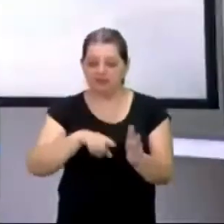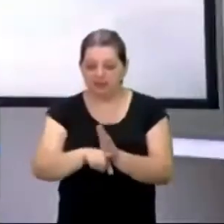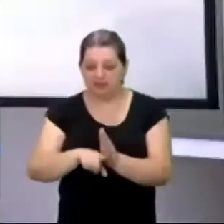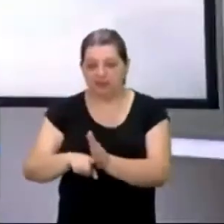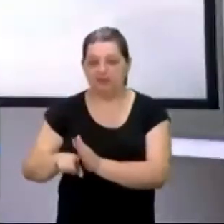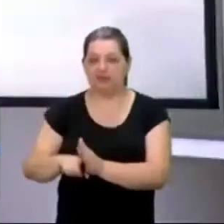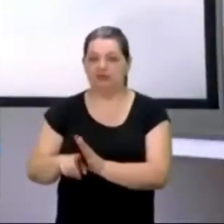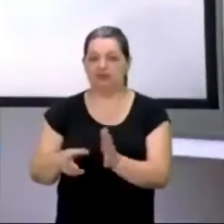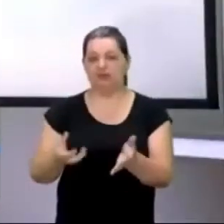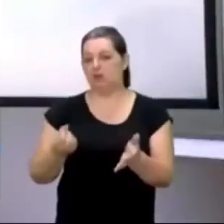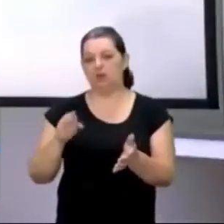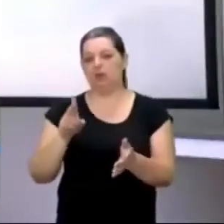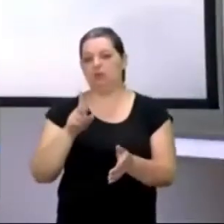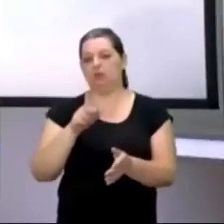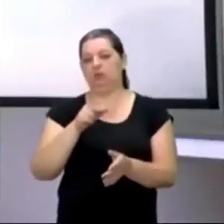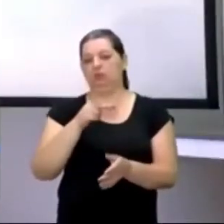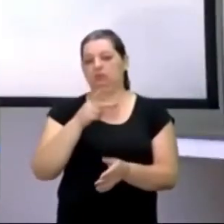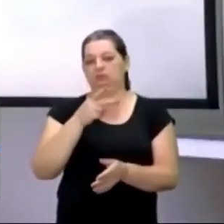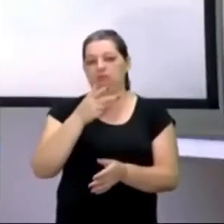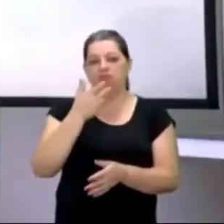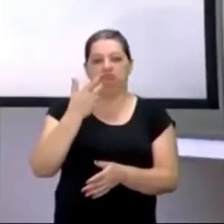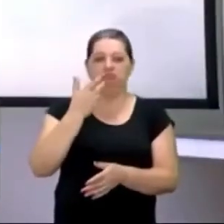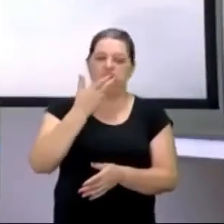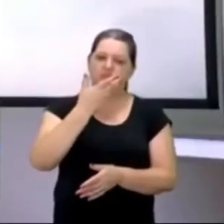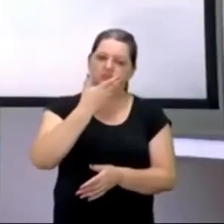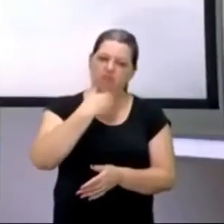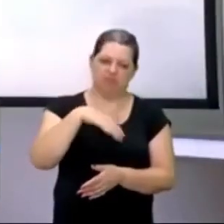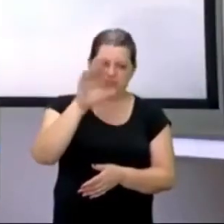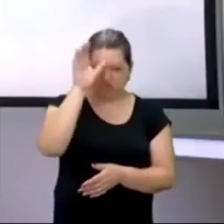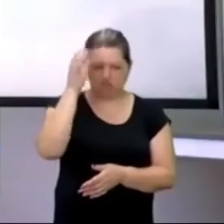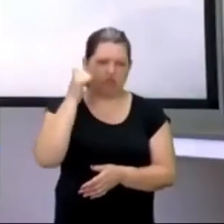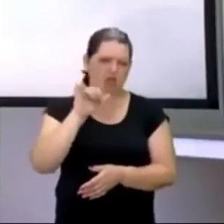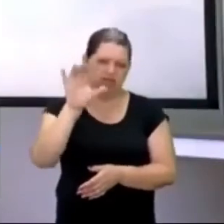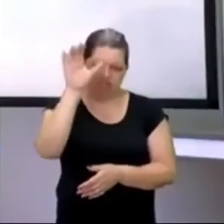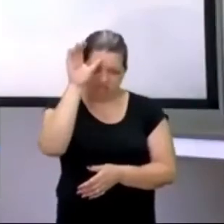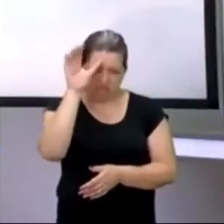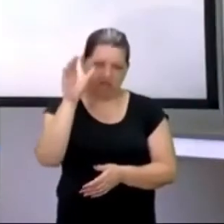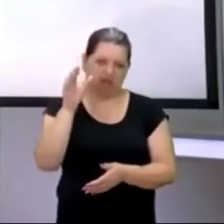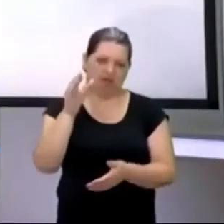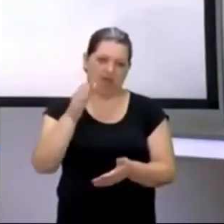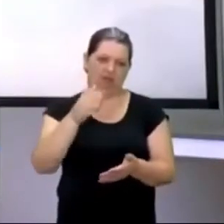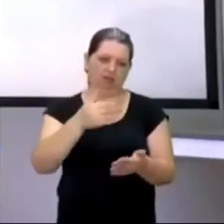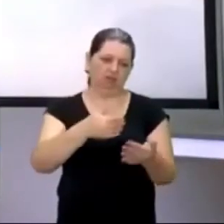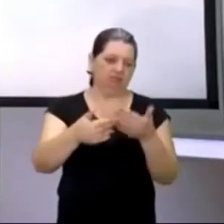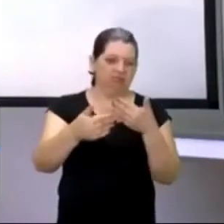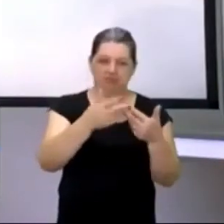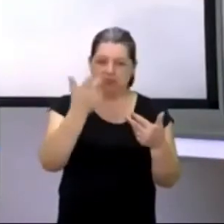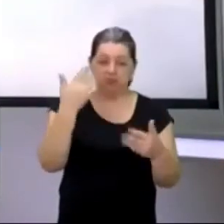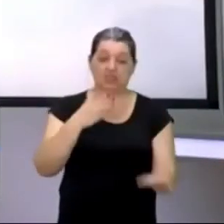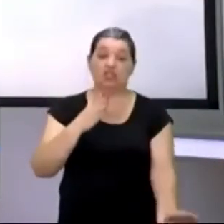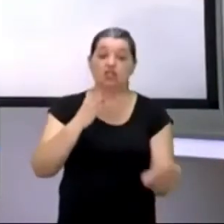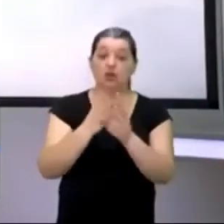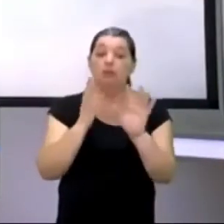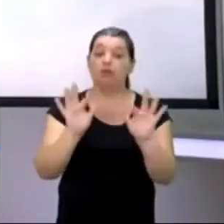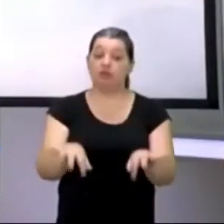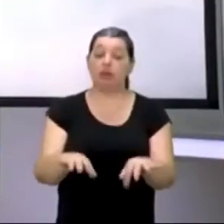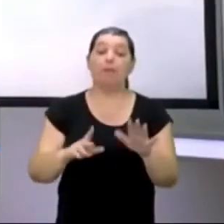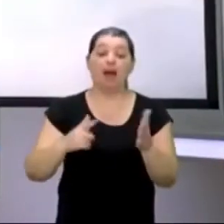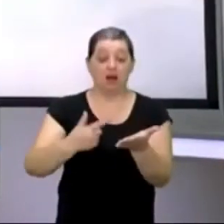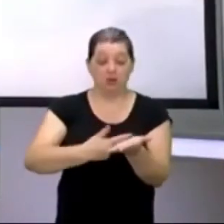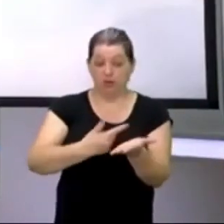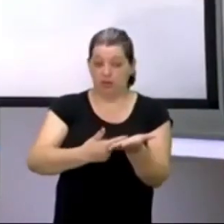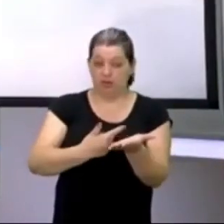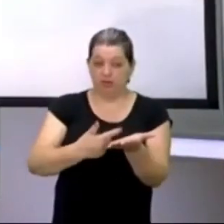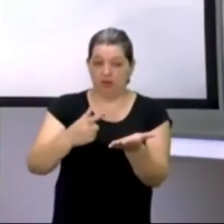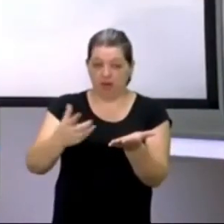o, sei lá, é o tio, é a tia, é alguém que você descobre no final. Neste livro, ele é